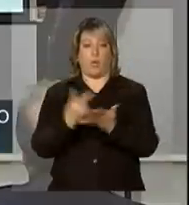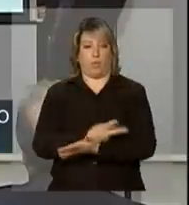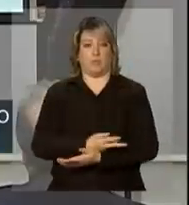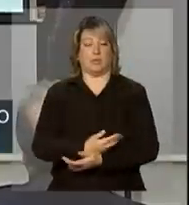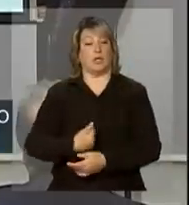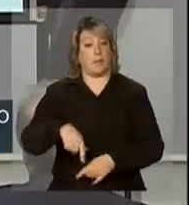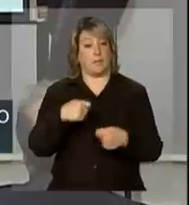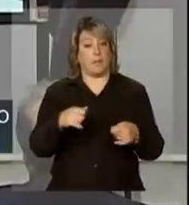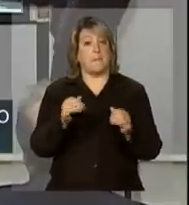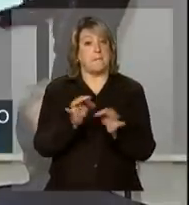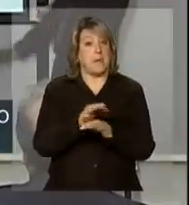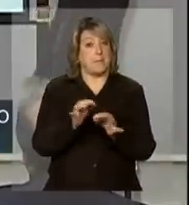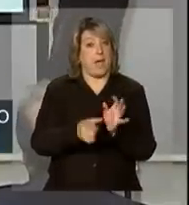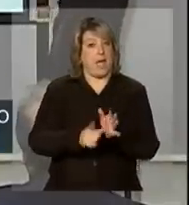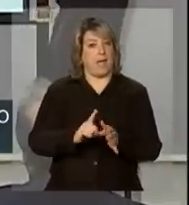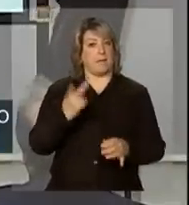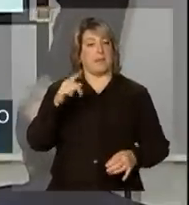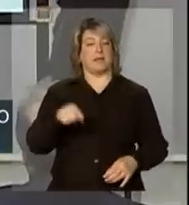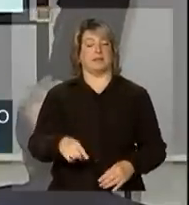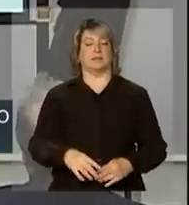E a gente tem que se preparar para isso.